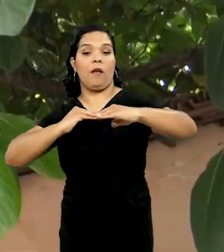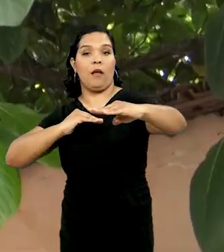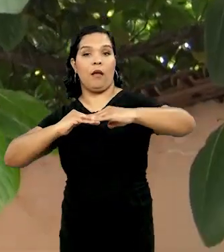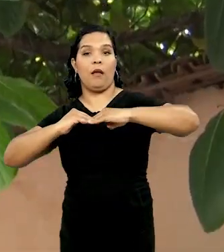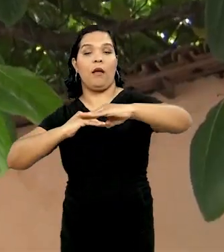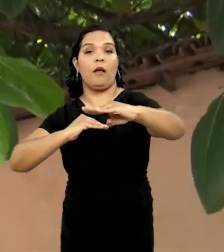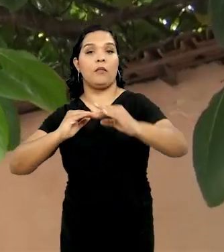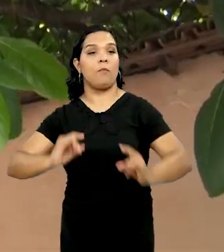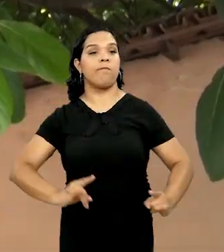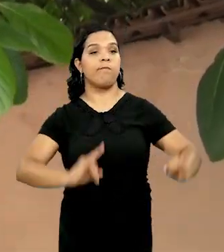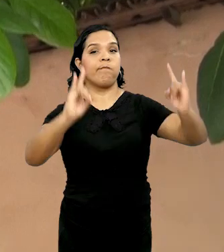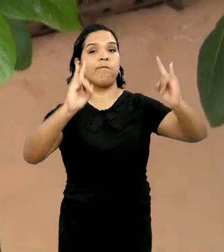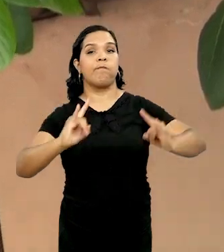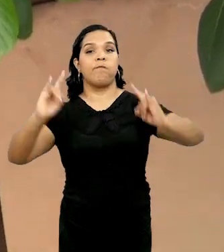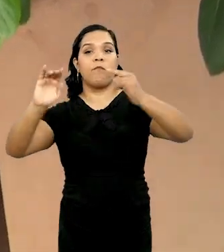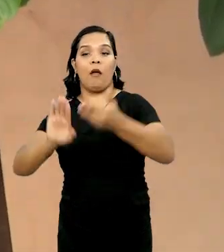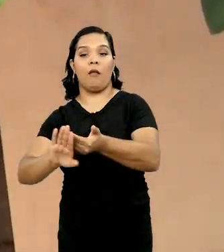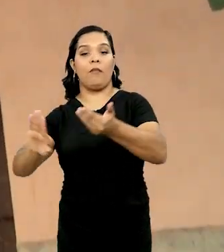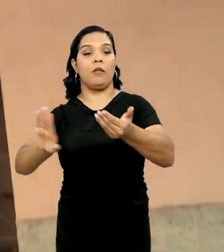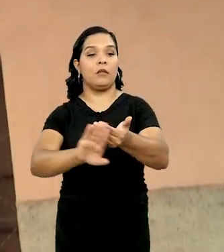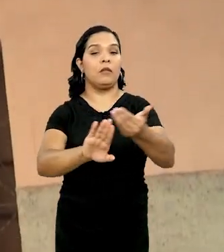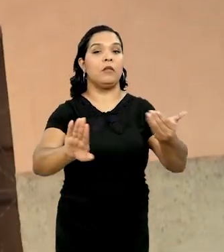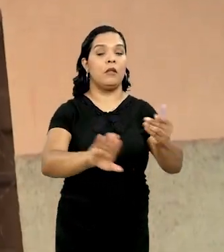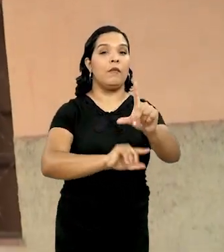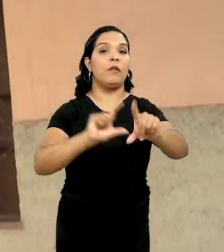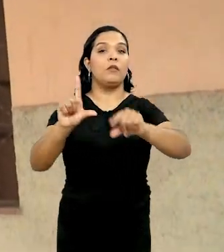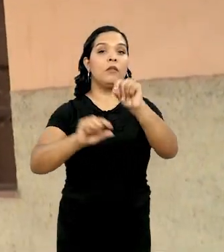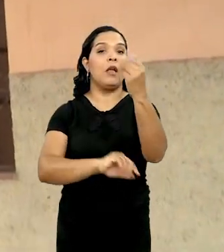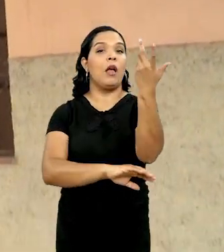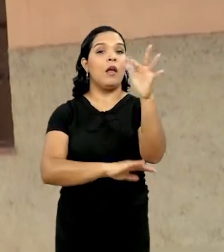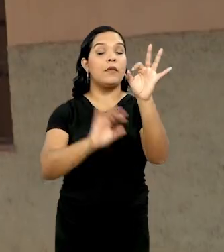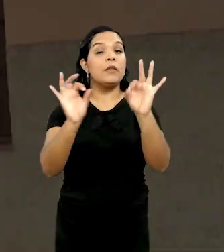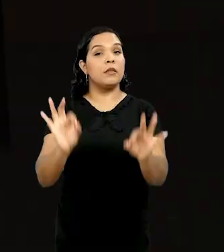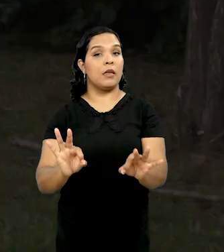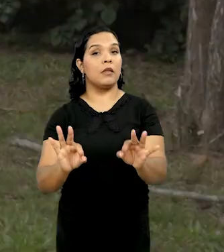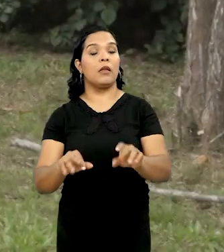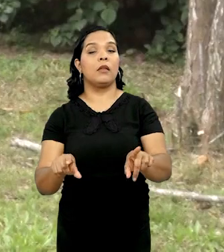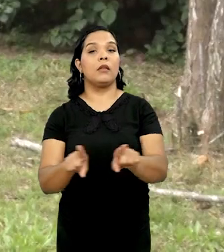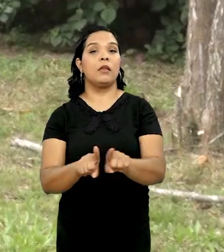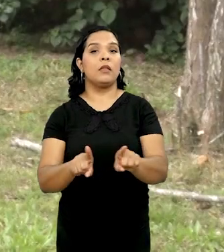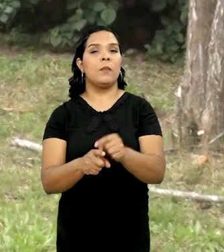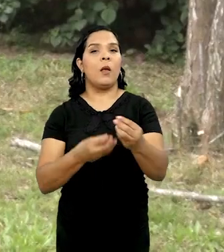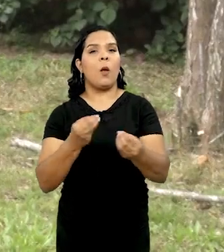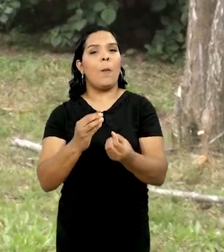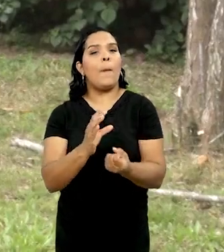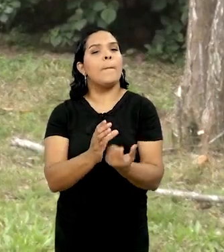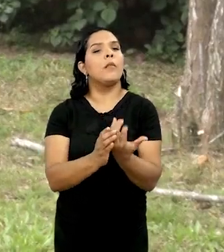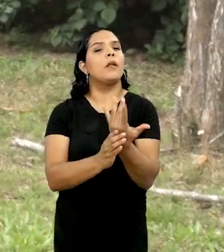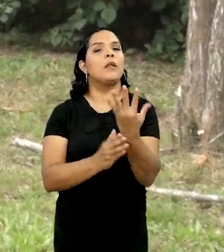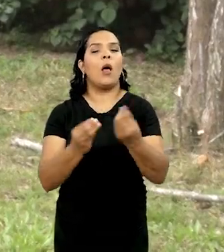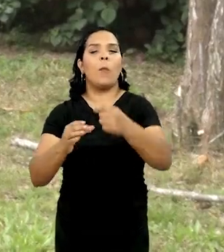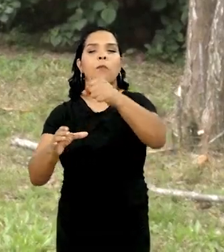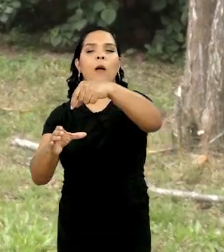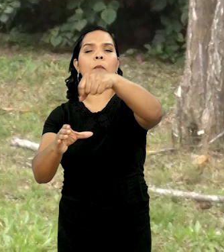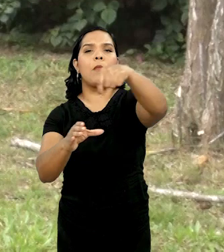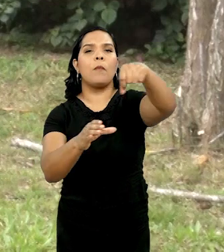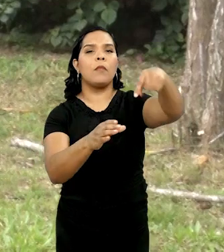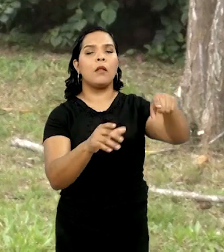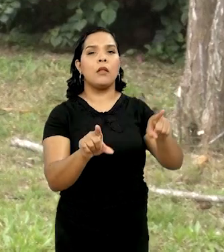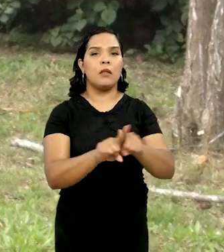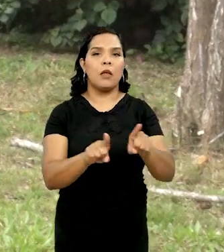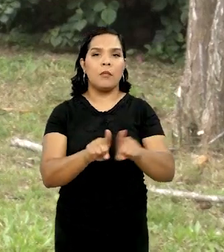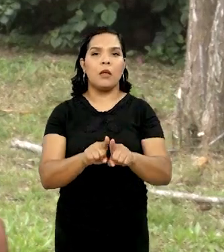o afastamento predial, você vai escolher as espécies ideais para isso. Além da questão de como plantar, onde plantar,